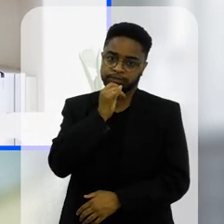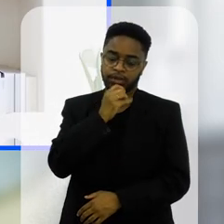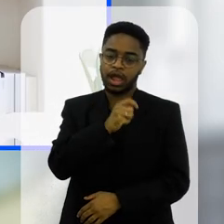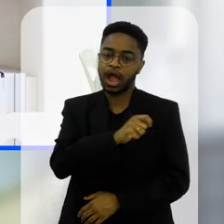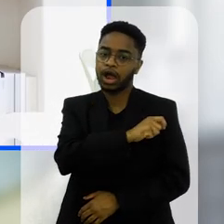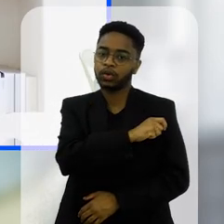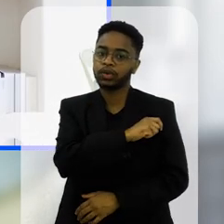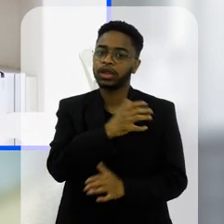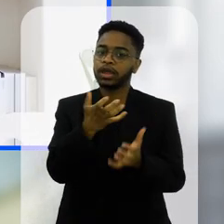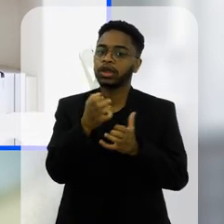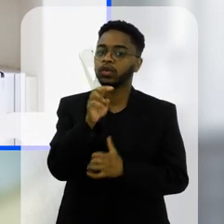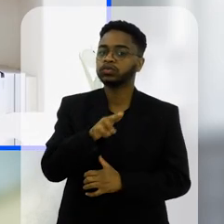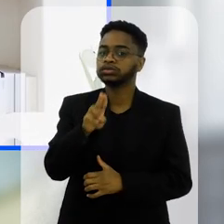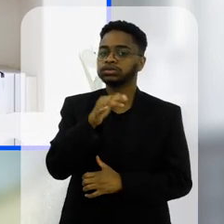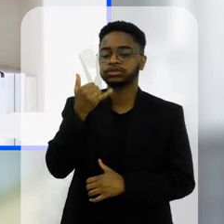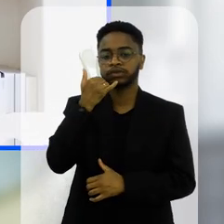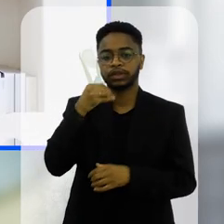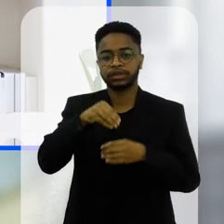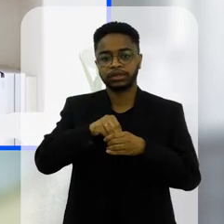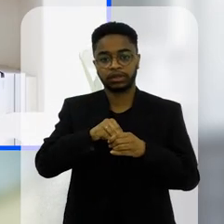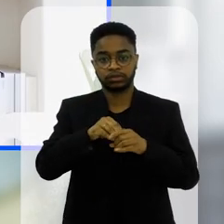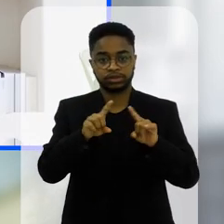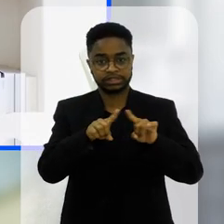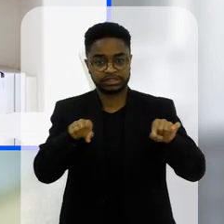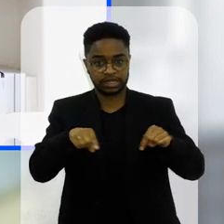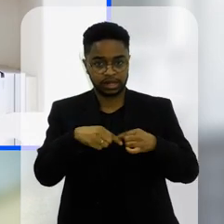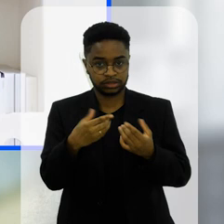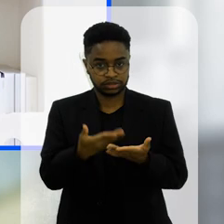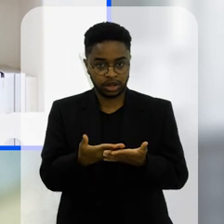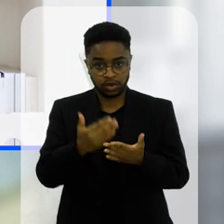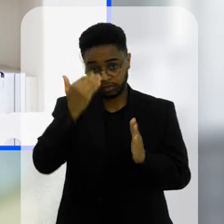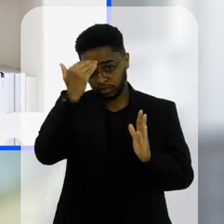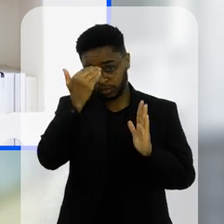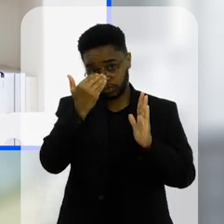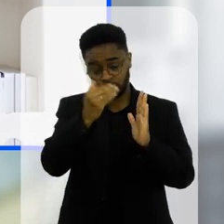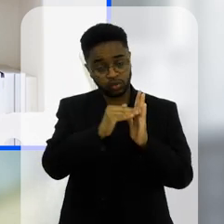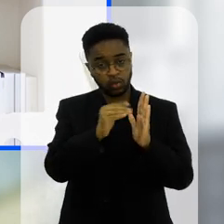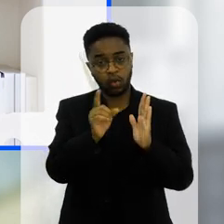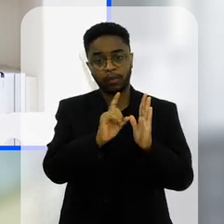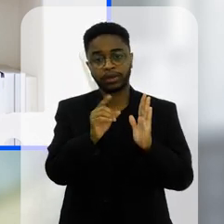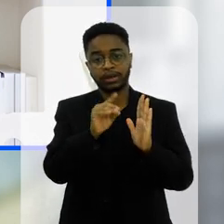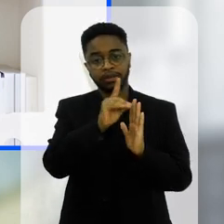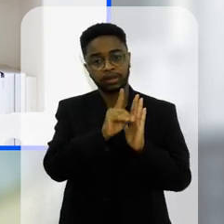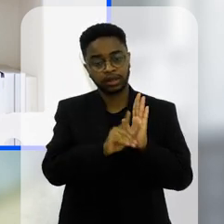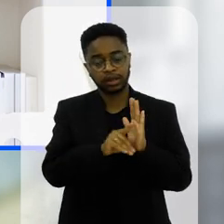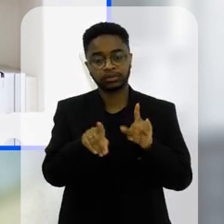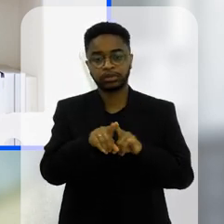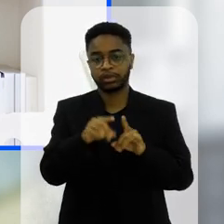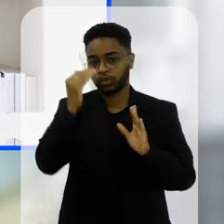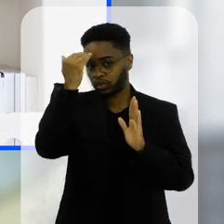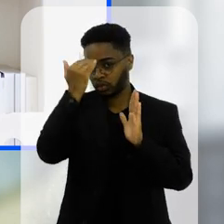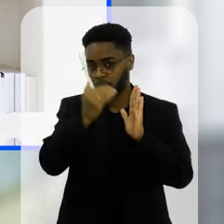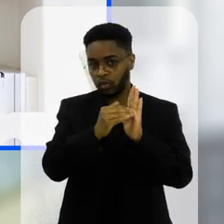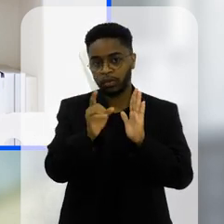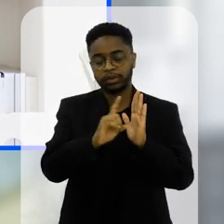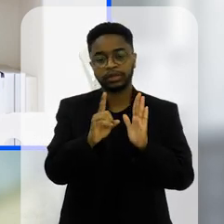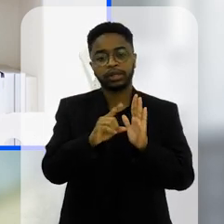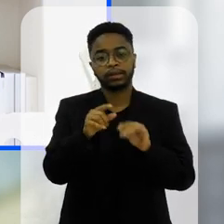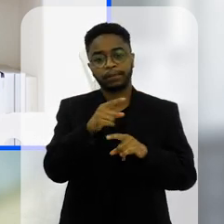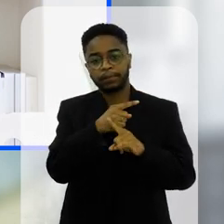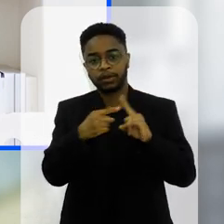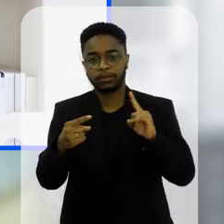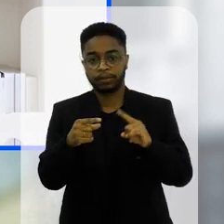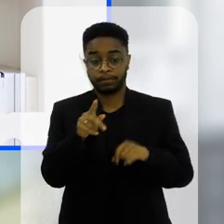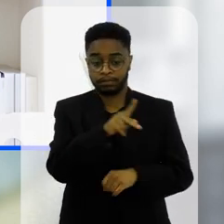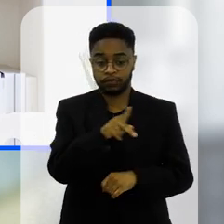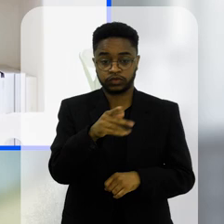que um aluno resolva utilizar o celular na sala de aula descumprir o decreto aí a proibição a professora oriente que